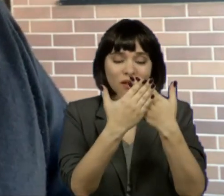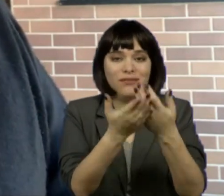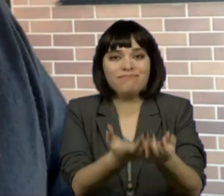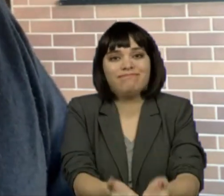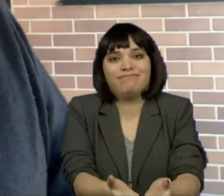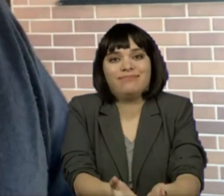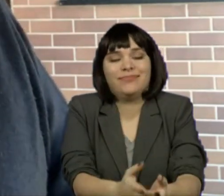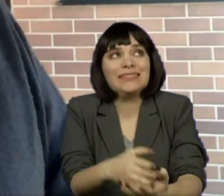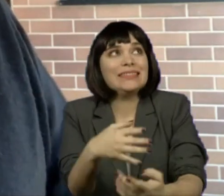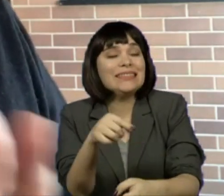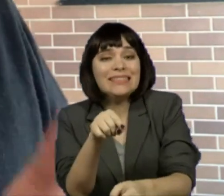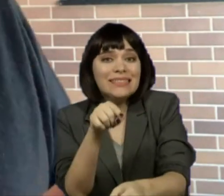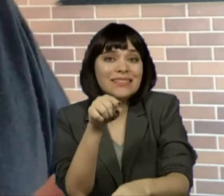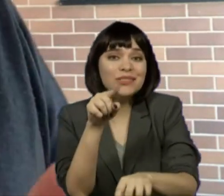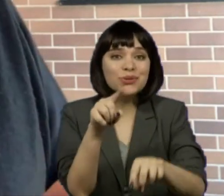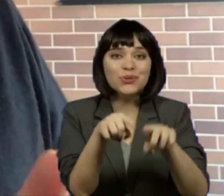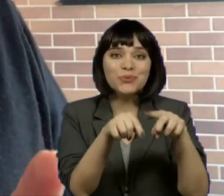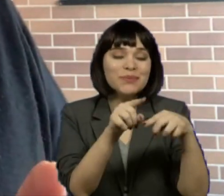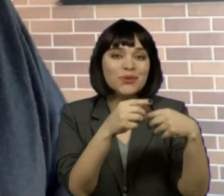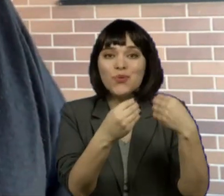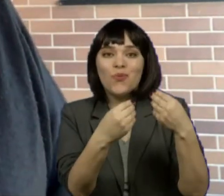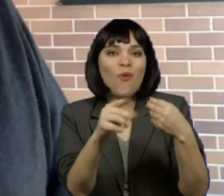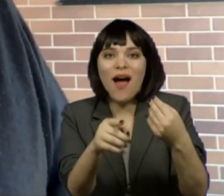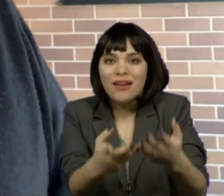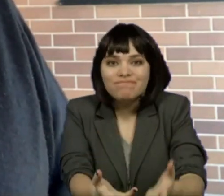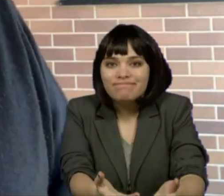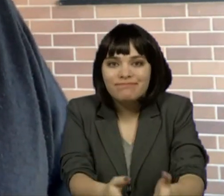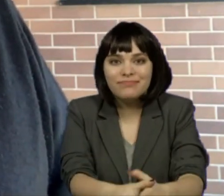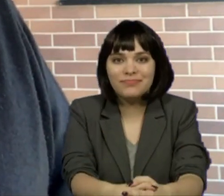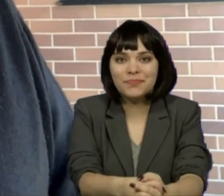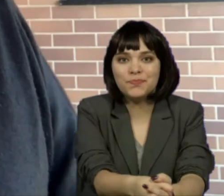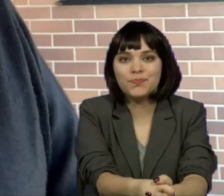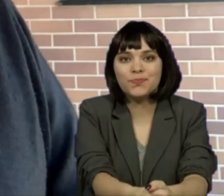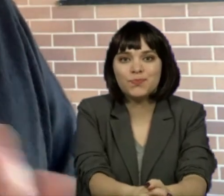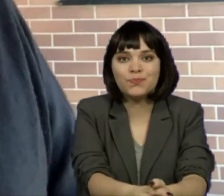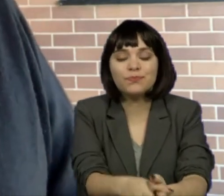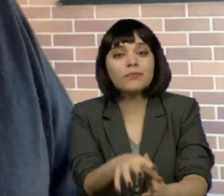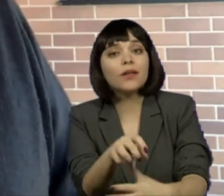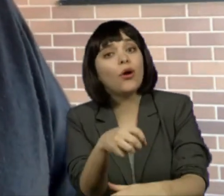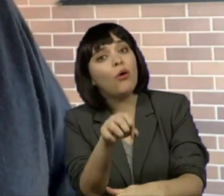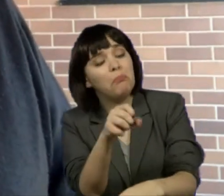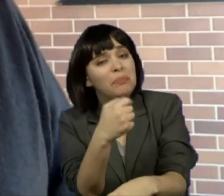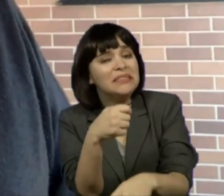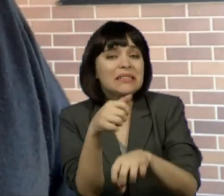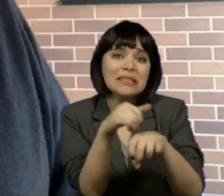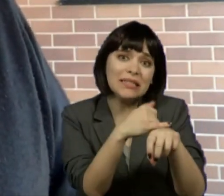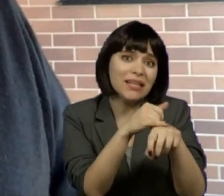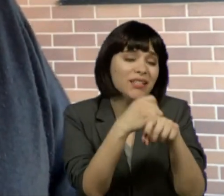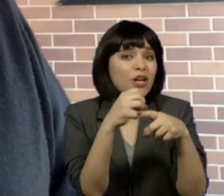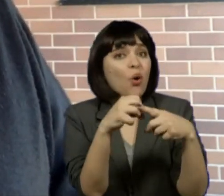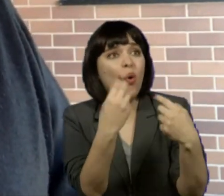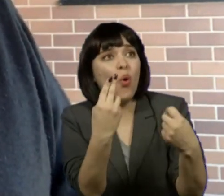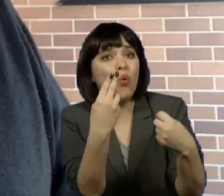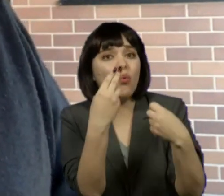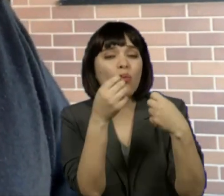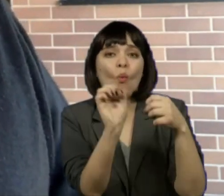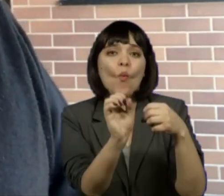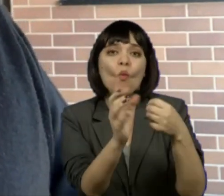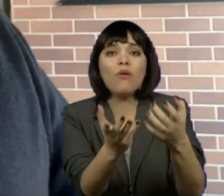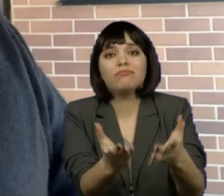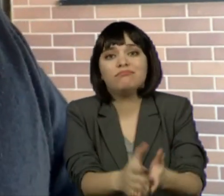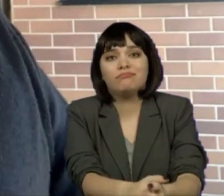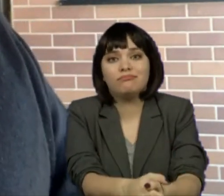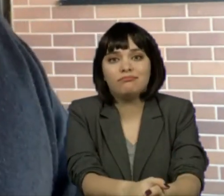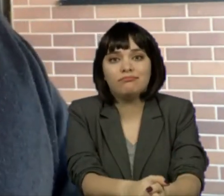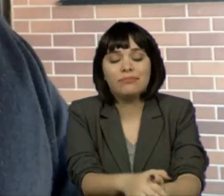esses instrumentos precisam ser ainda mais criativos, ou eles não estão sendo aplicados. Então, de